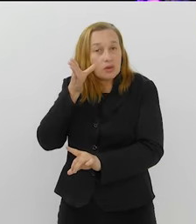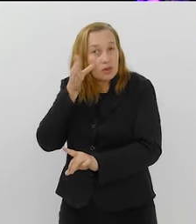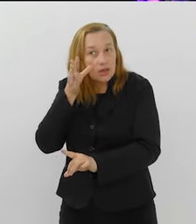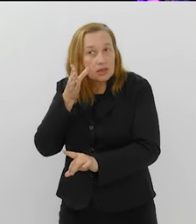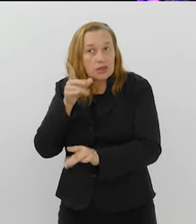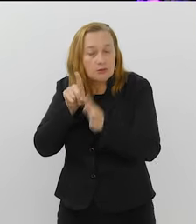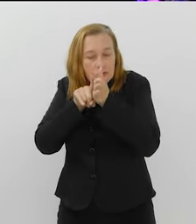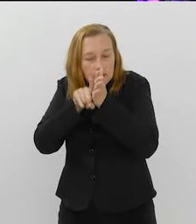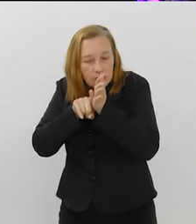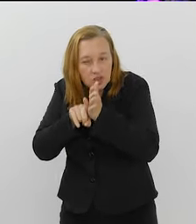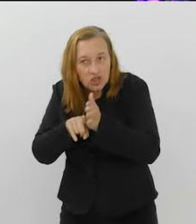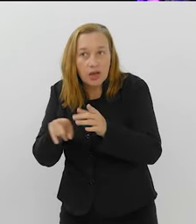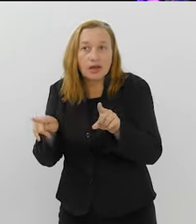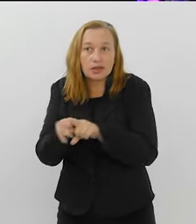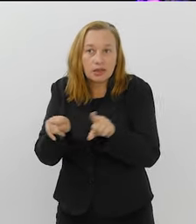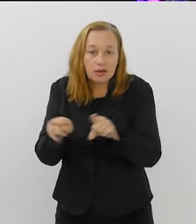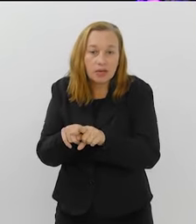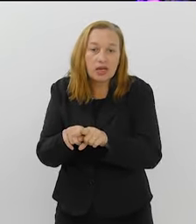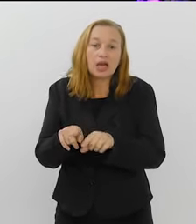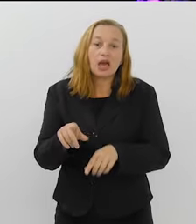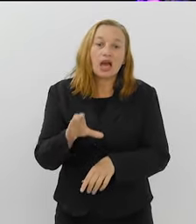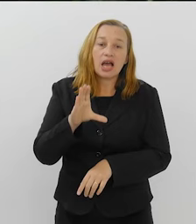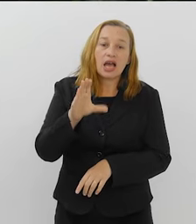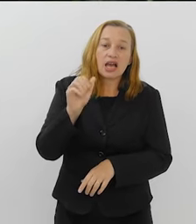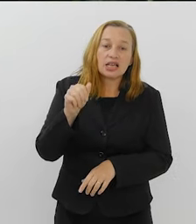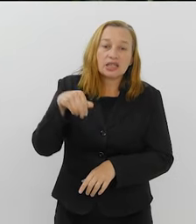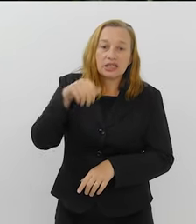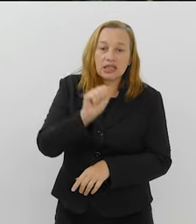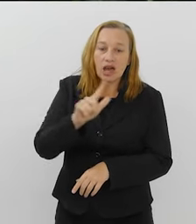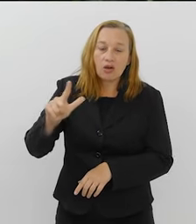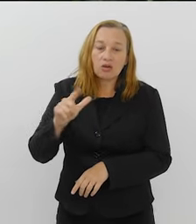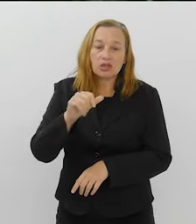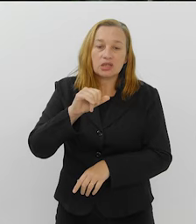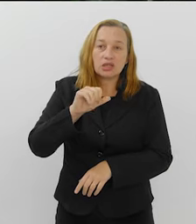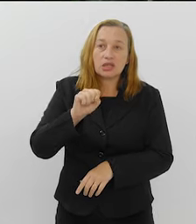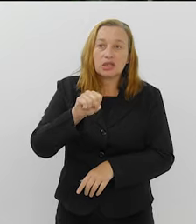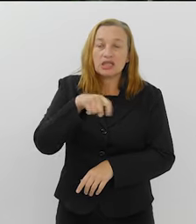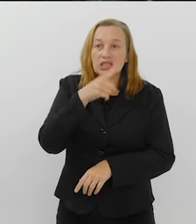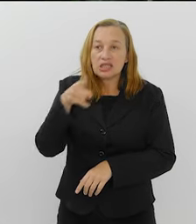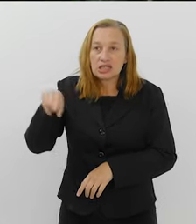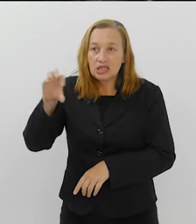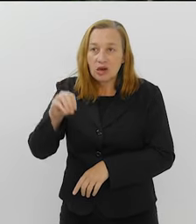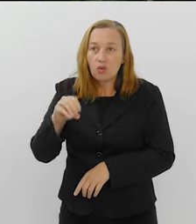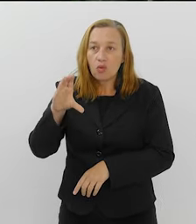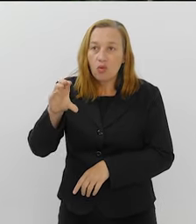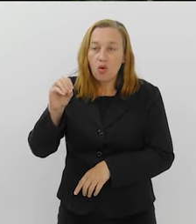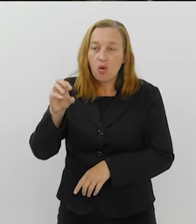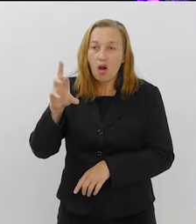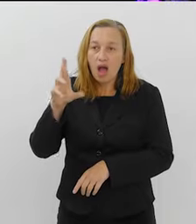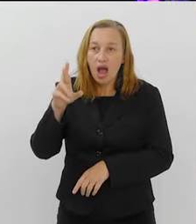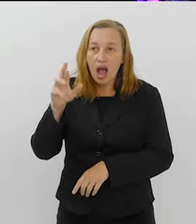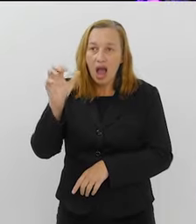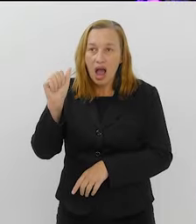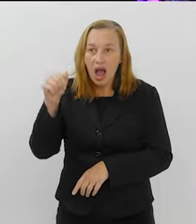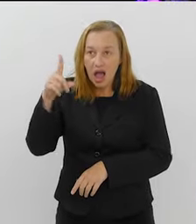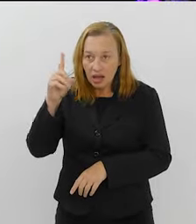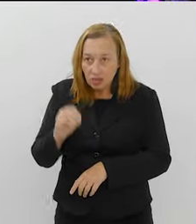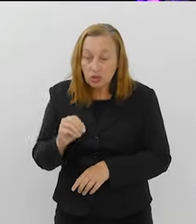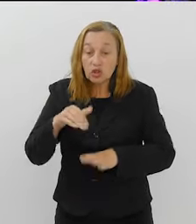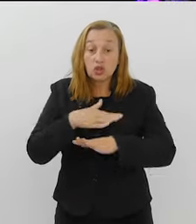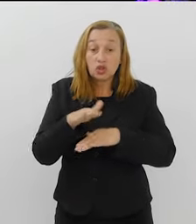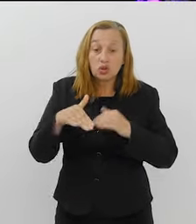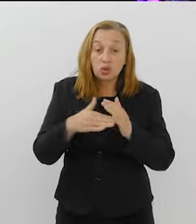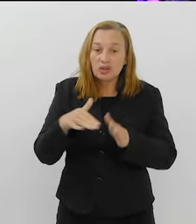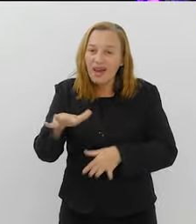interessante investigar o canal de São Conrado, que ele traz toda a porte de esgoto de toda aquela